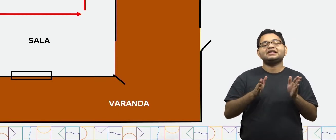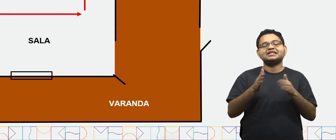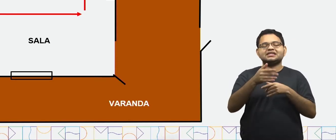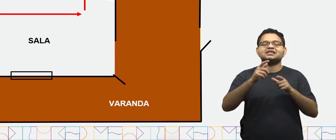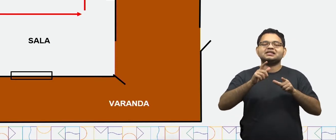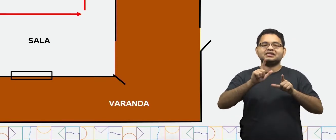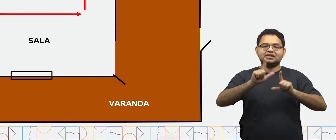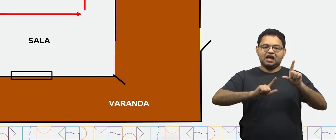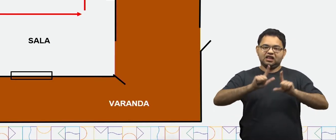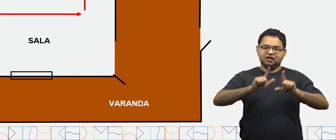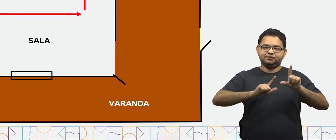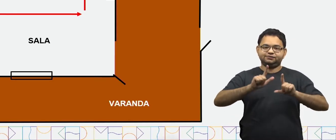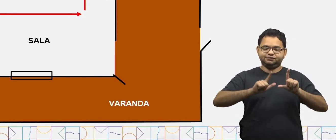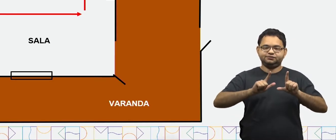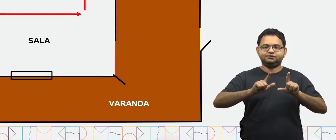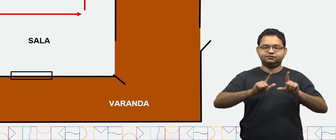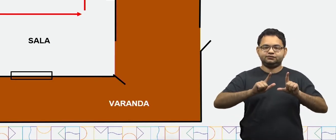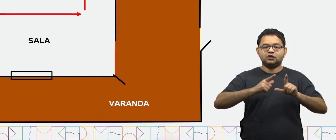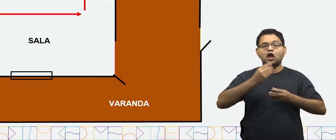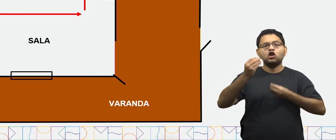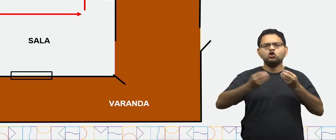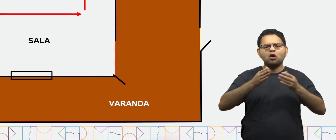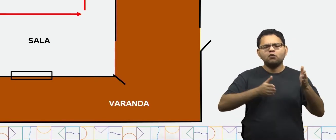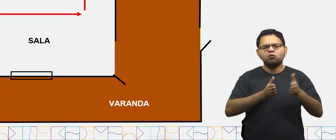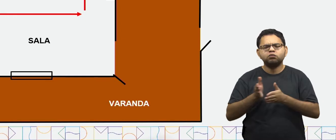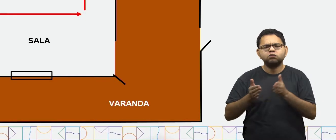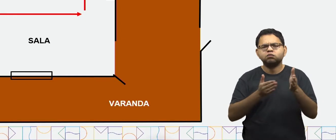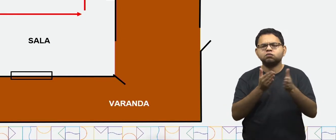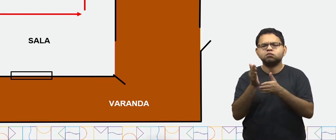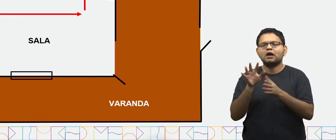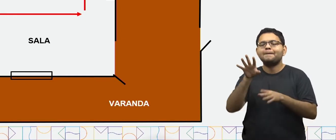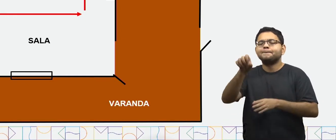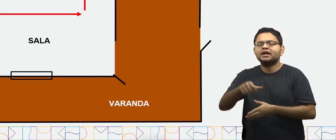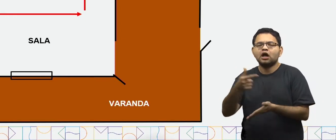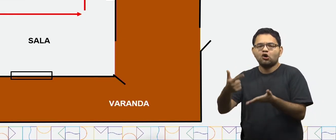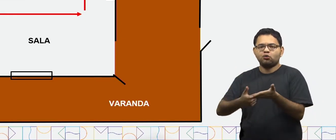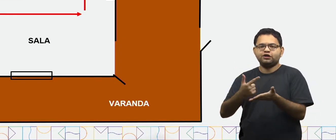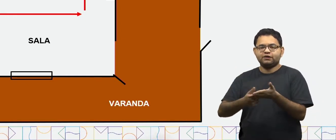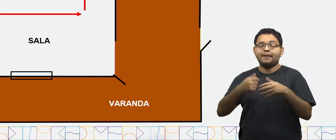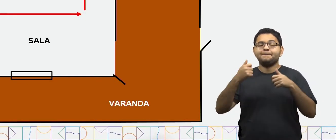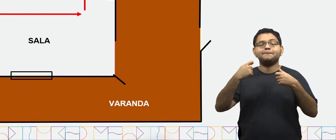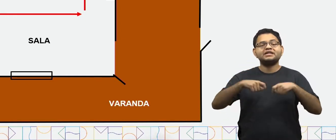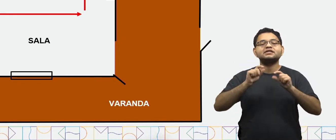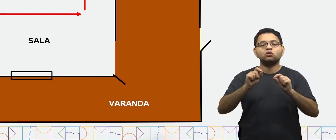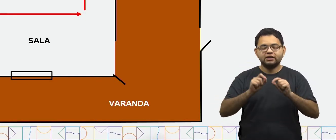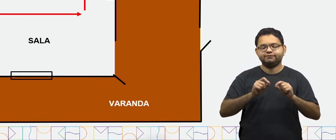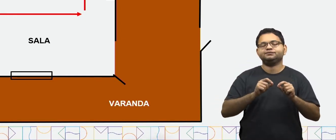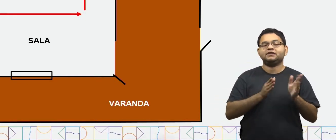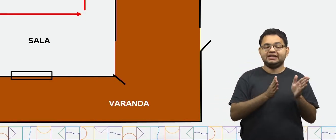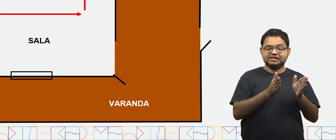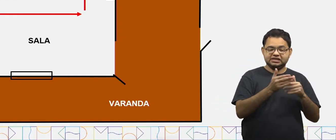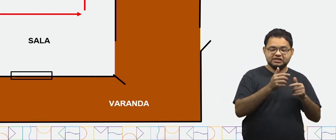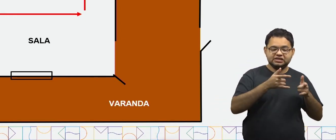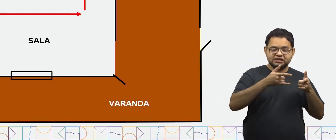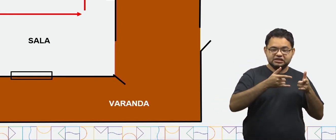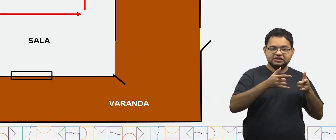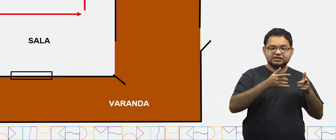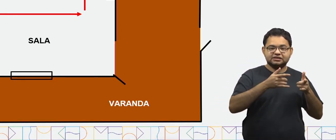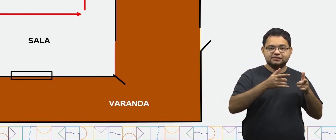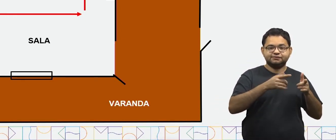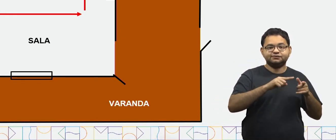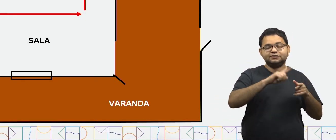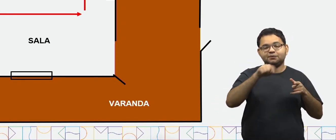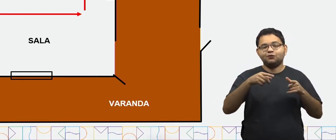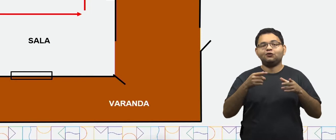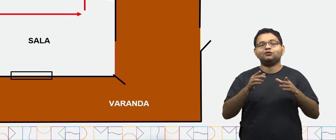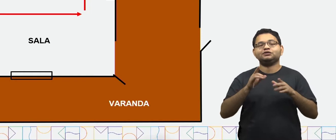é pela sala. Para chegar até onde estão os livros, ele deverá entrar pela sala, passar pelo